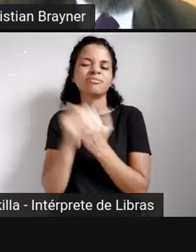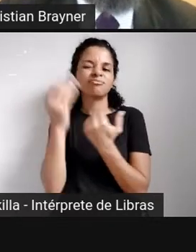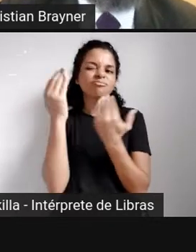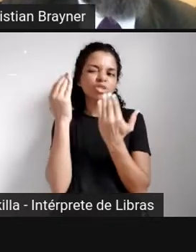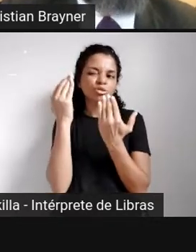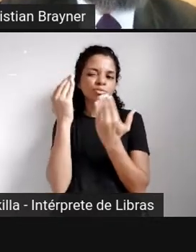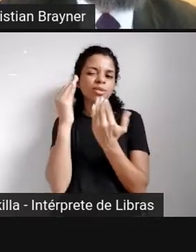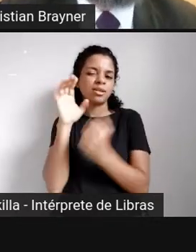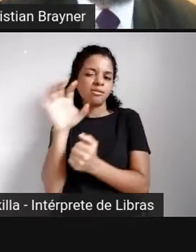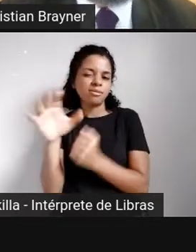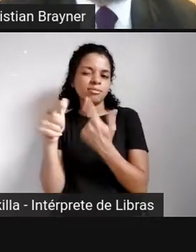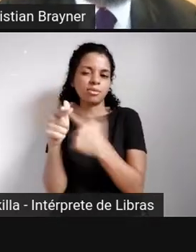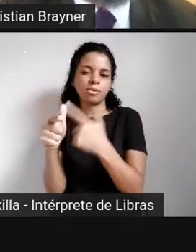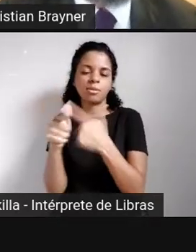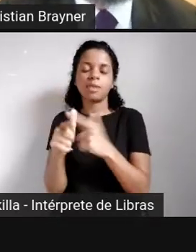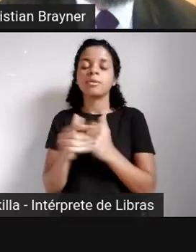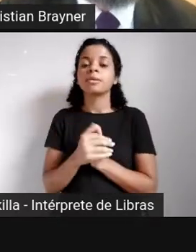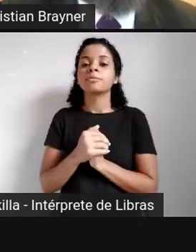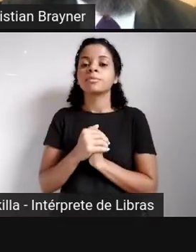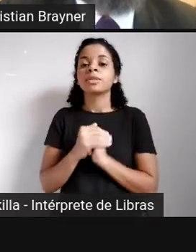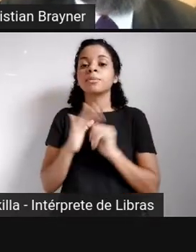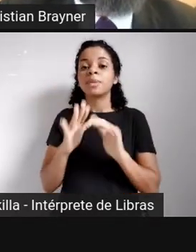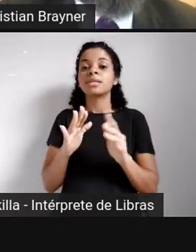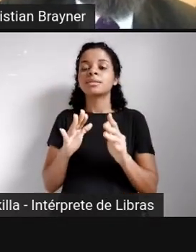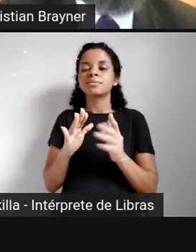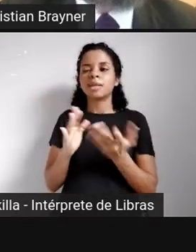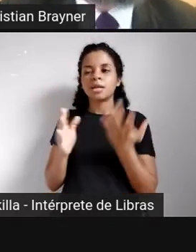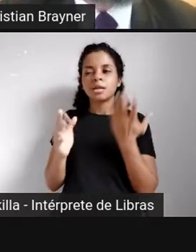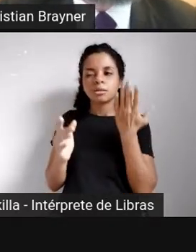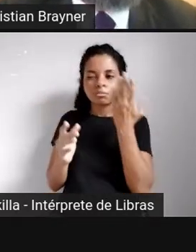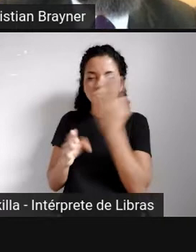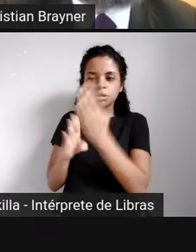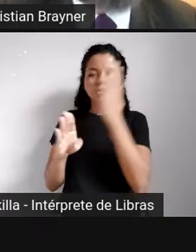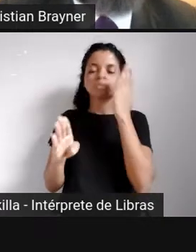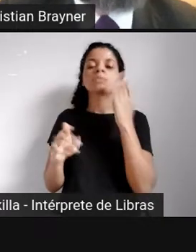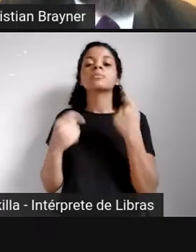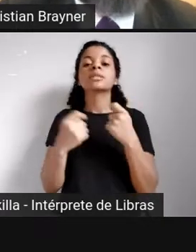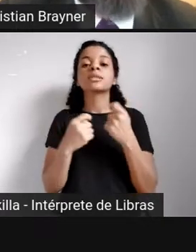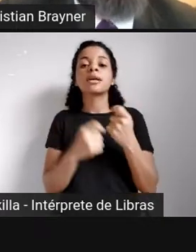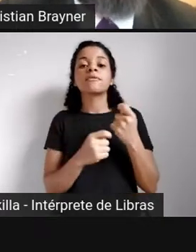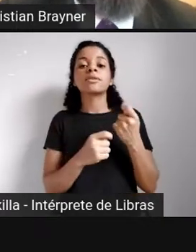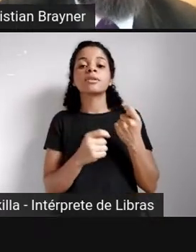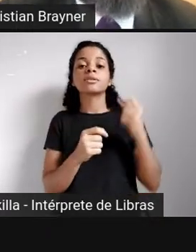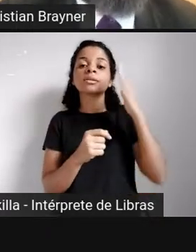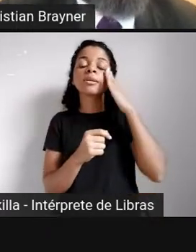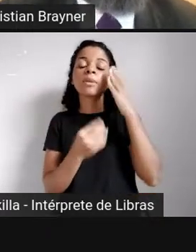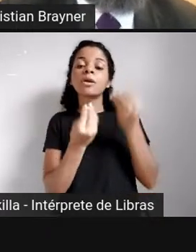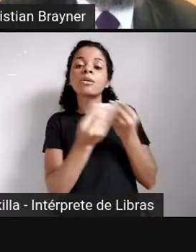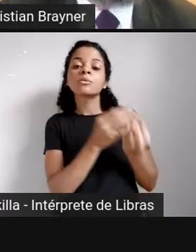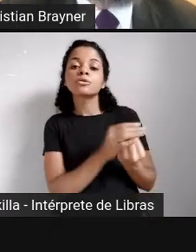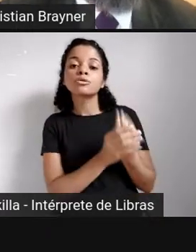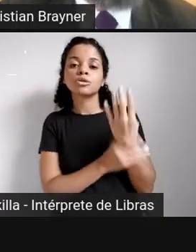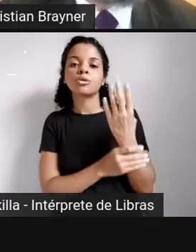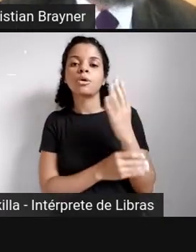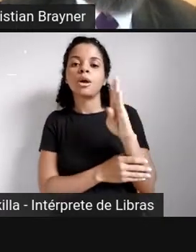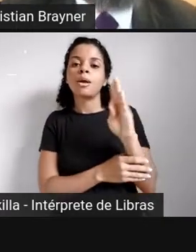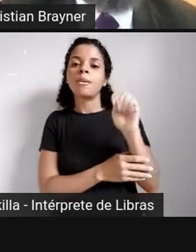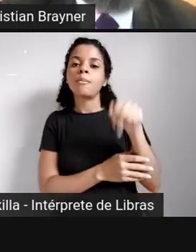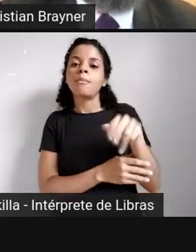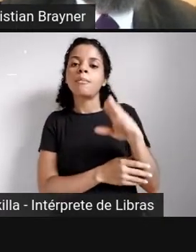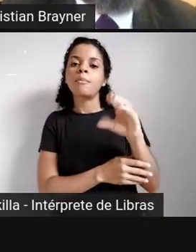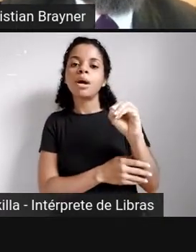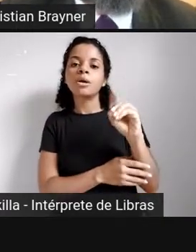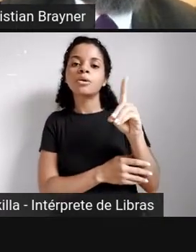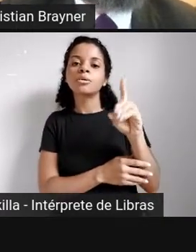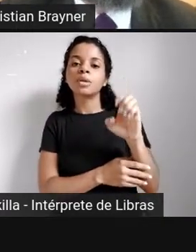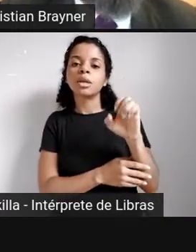Então, para responder, eu tinha que entender como é que nasceu o Banco de Ideias e o que se tornou, que é o diagnóstico. E, para isso, eu confrontei